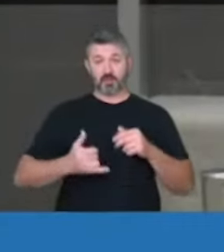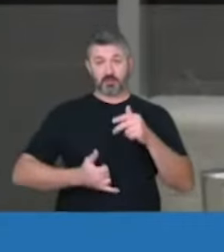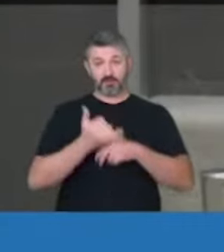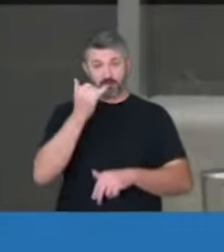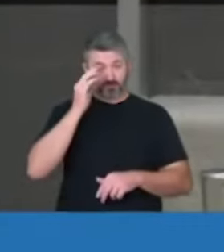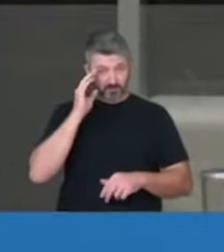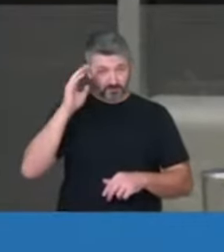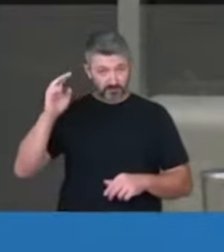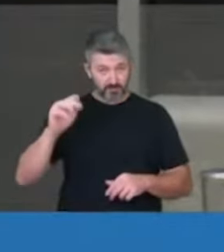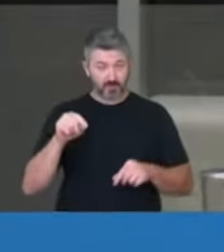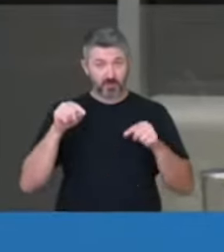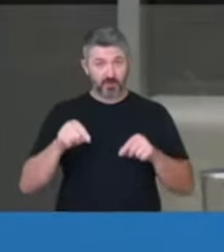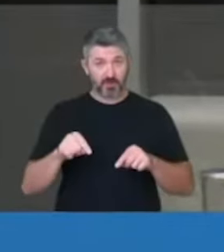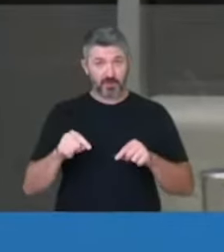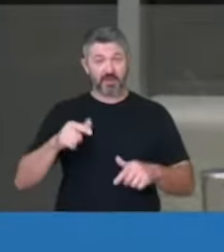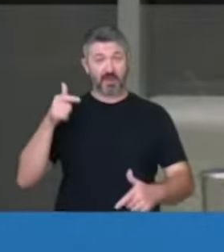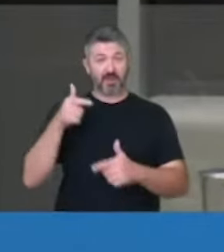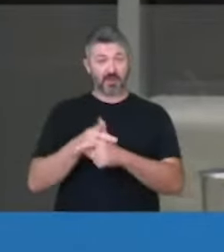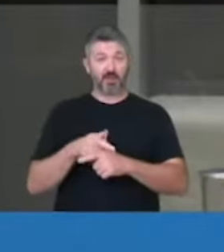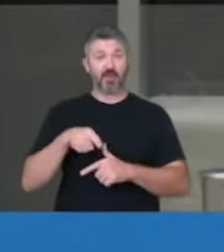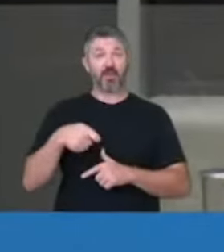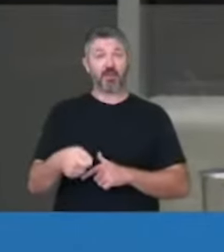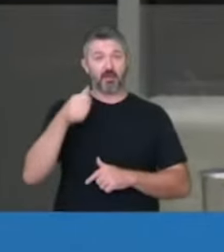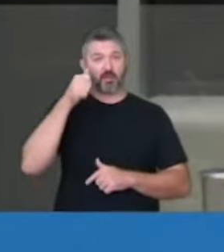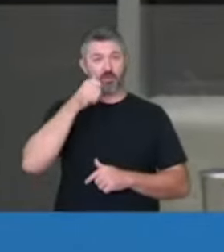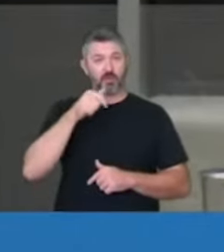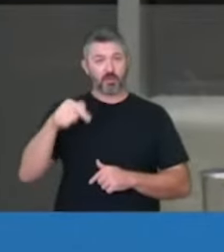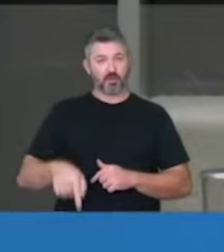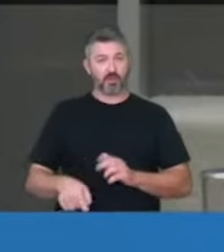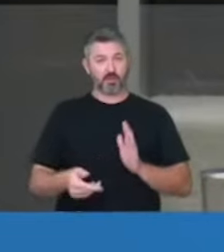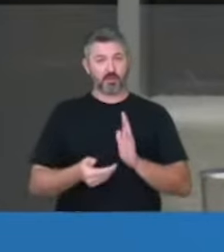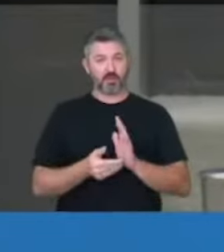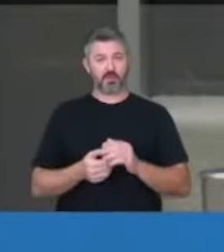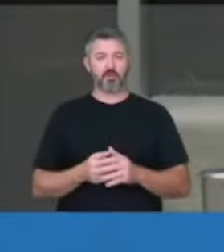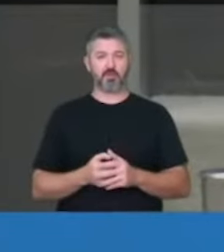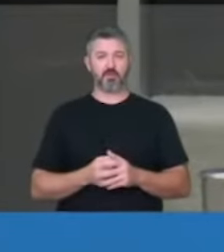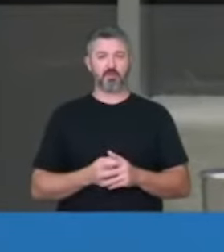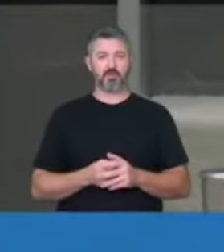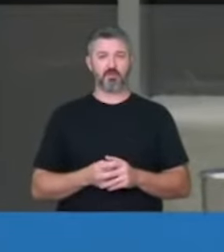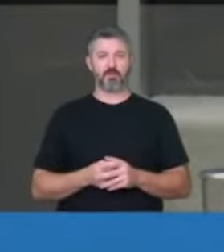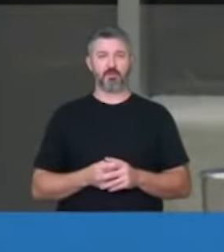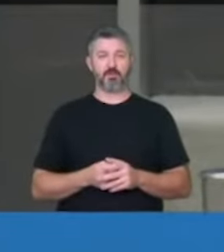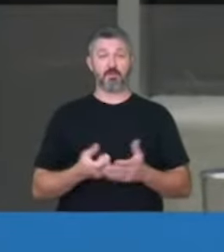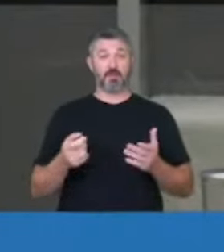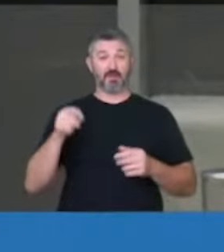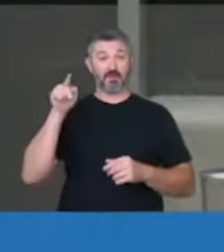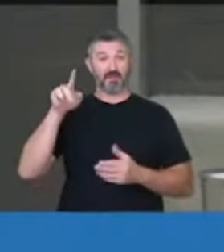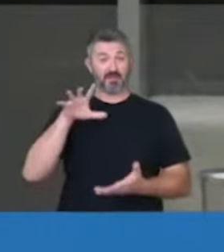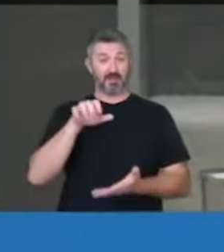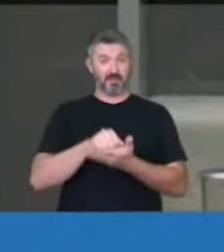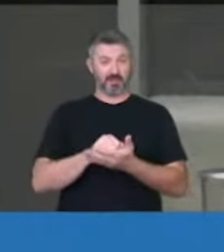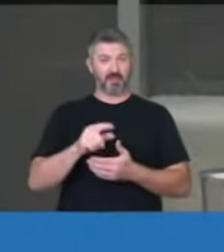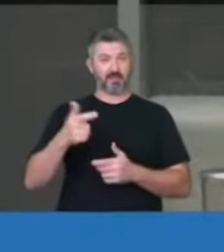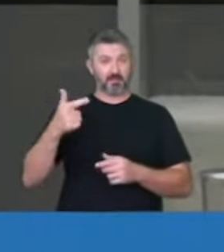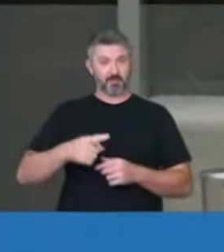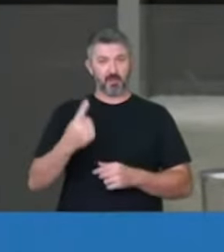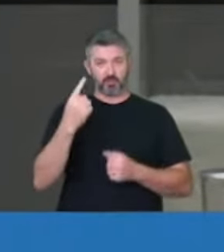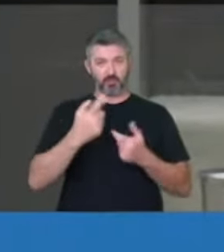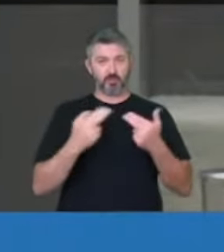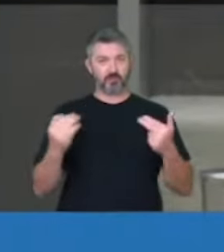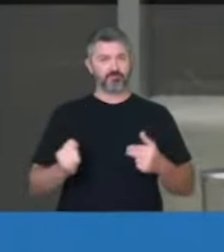desses ataques são as mulheres. Então, esse cadastro é um passo adiante muito